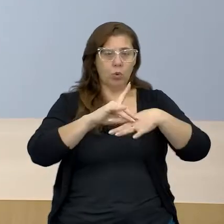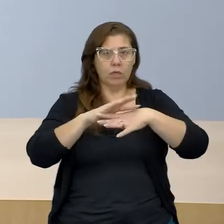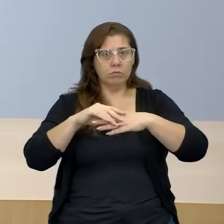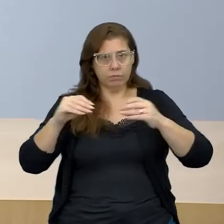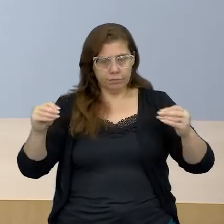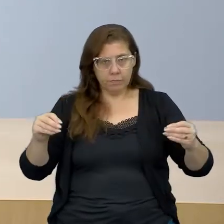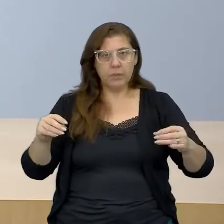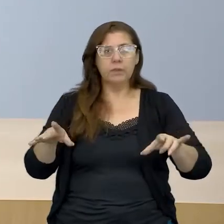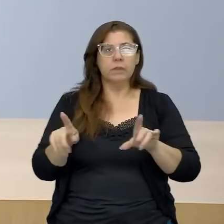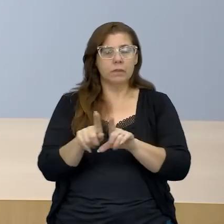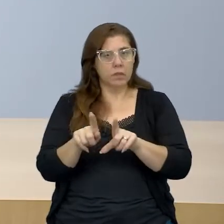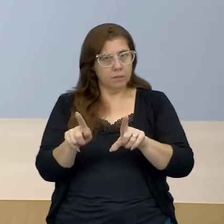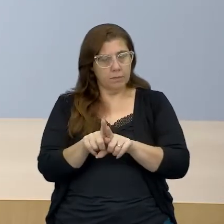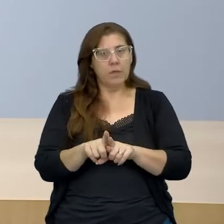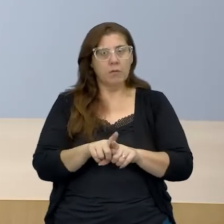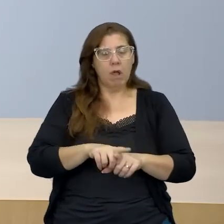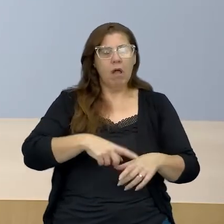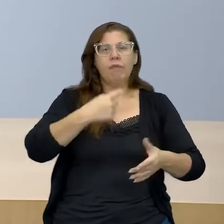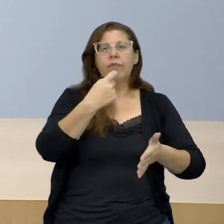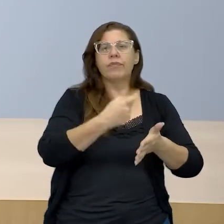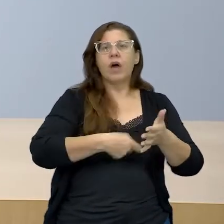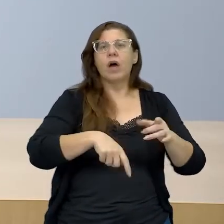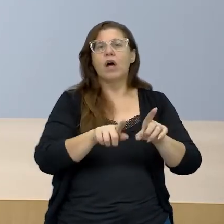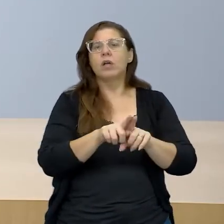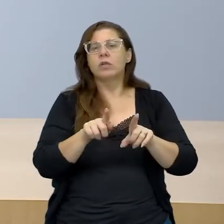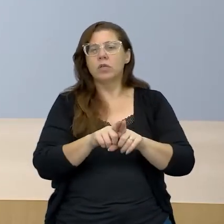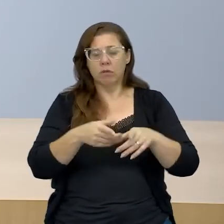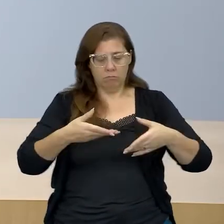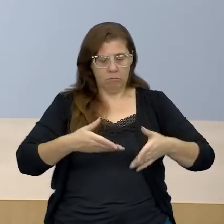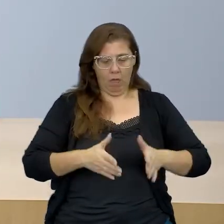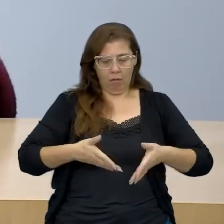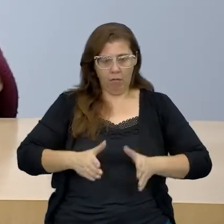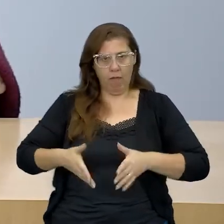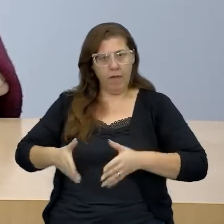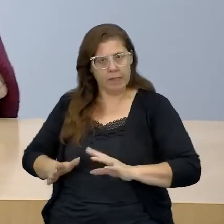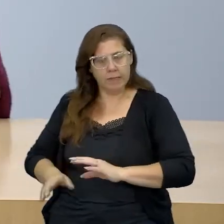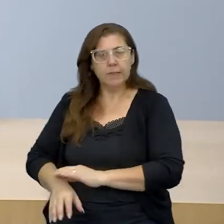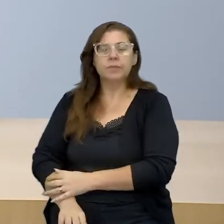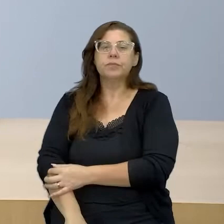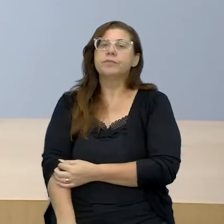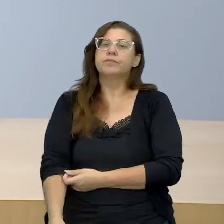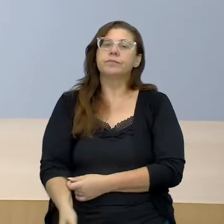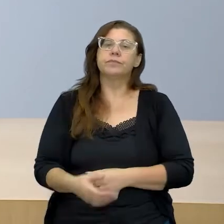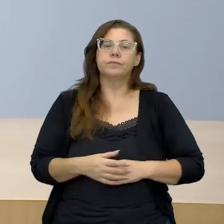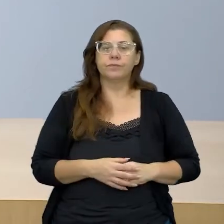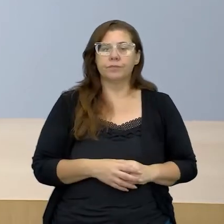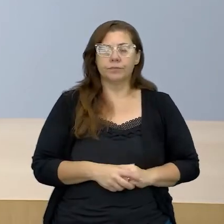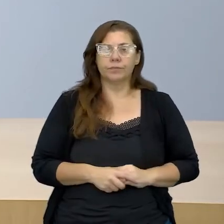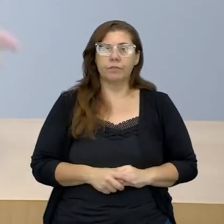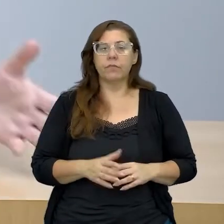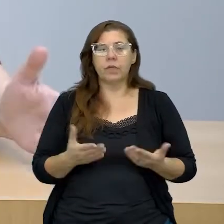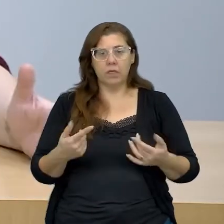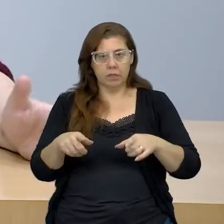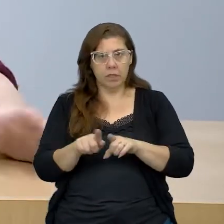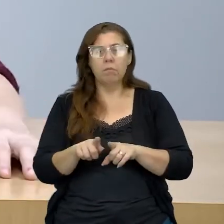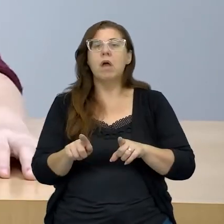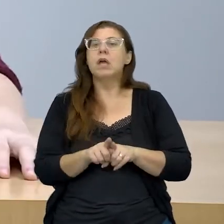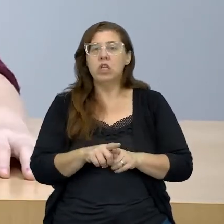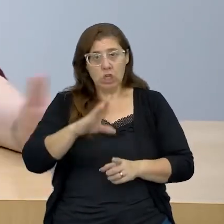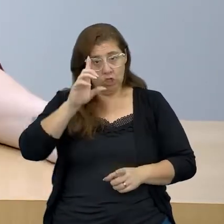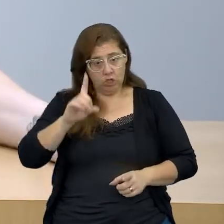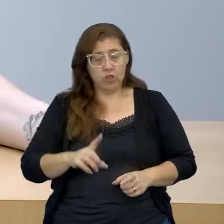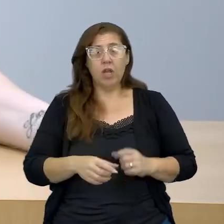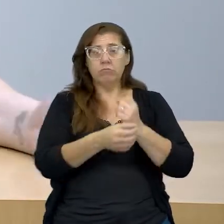doenças, taxa, como já falei para vocês, taxa de nascimentos, de natalidade, então, acesso a saneamento